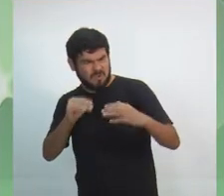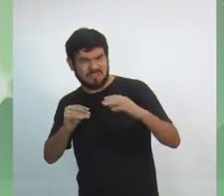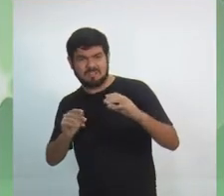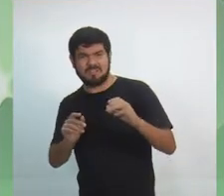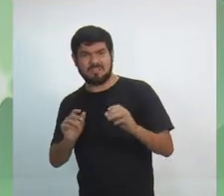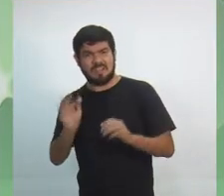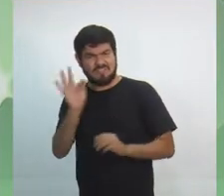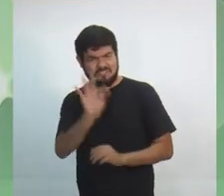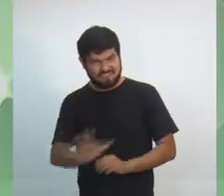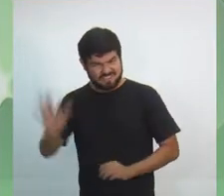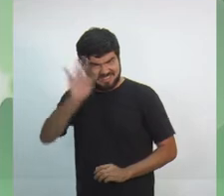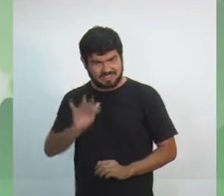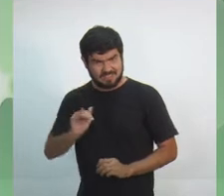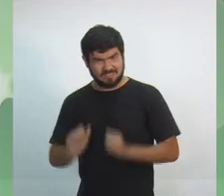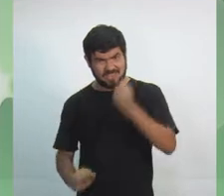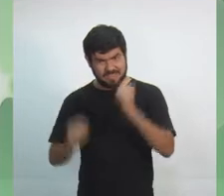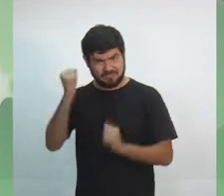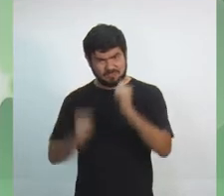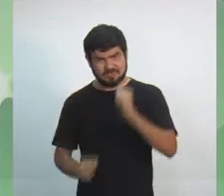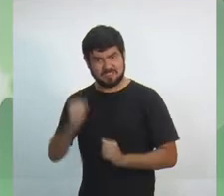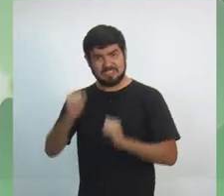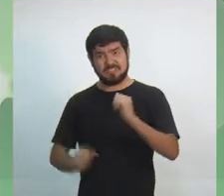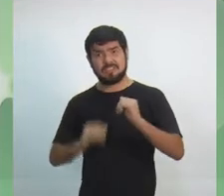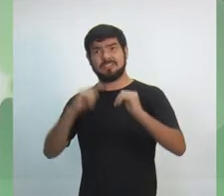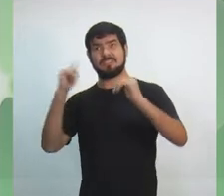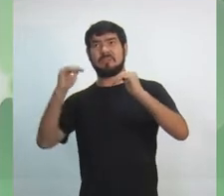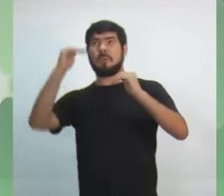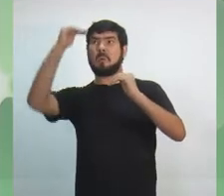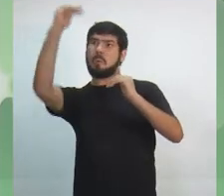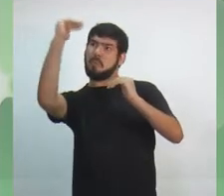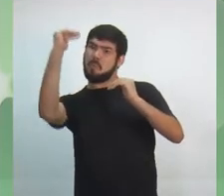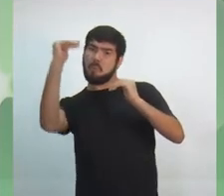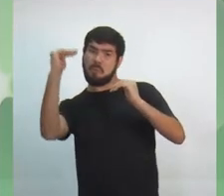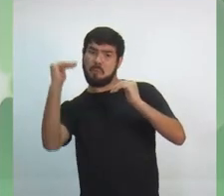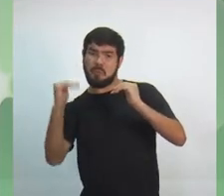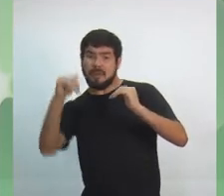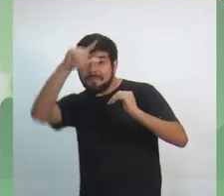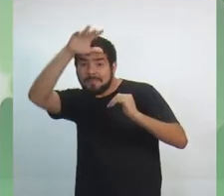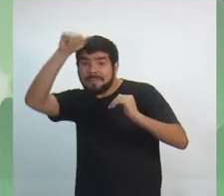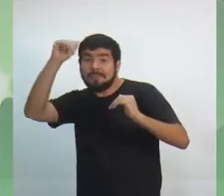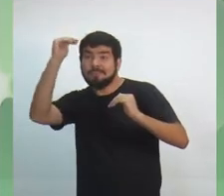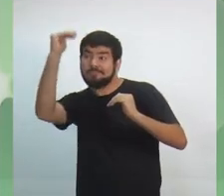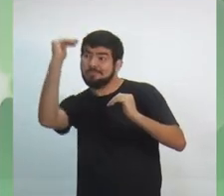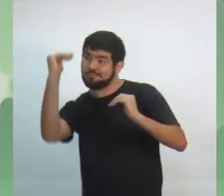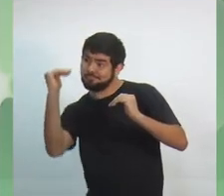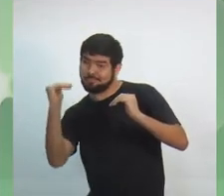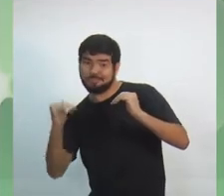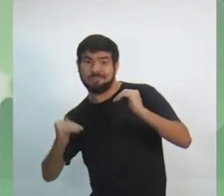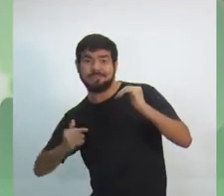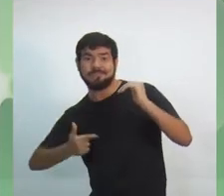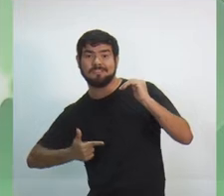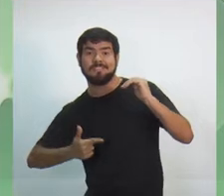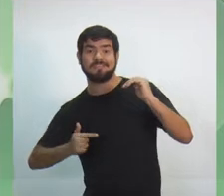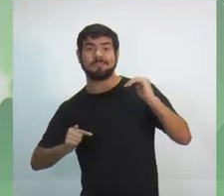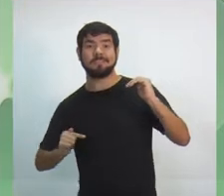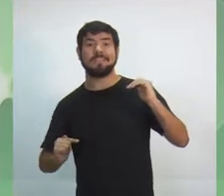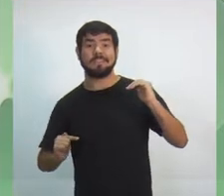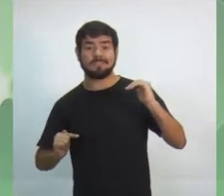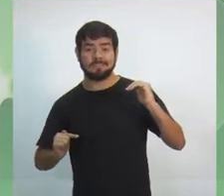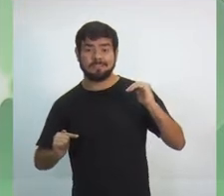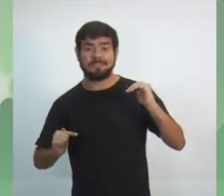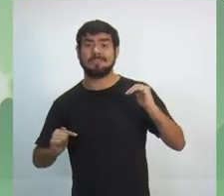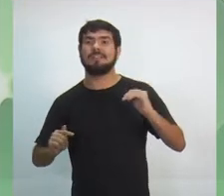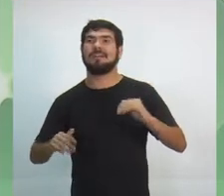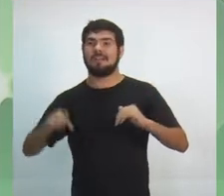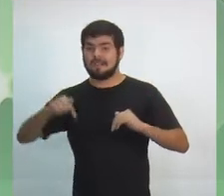no 22º lugar, emprego e renda. O que significa dizer que o índice de desemprego no estado do Amazonas é um dos mais altos do